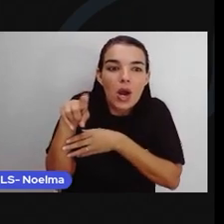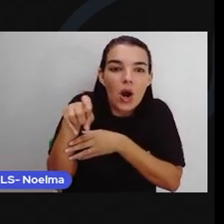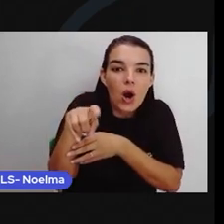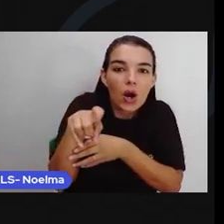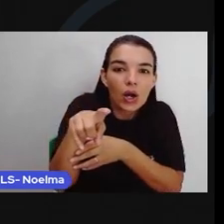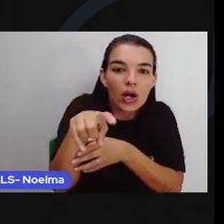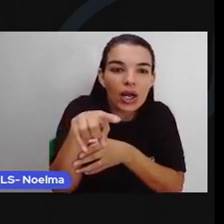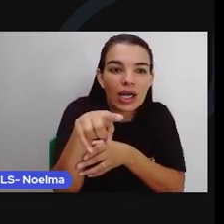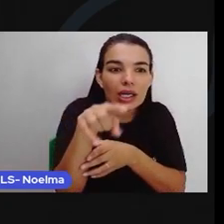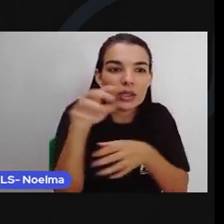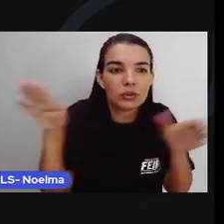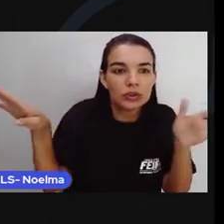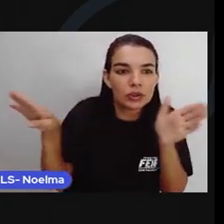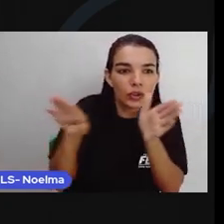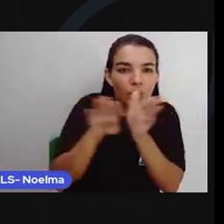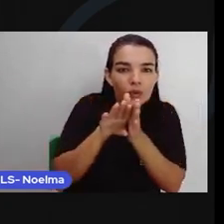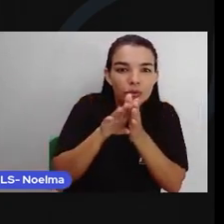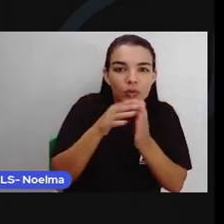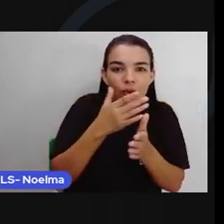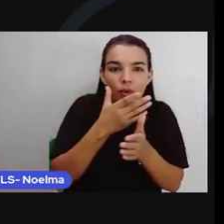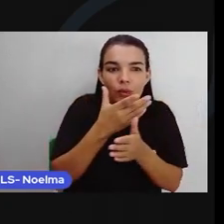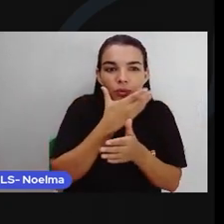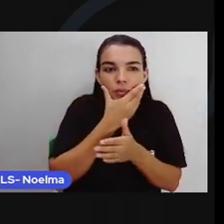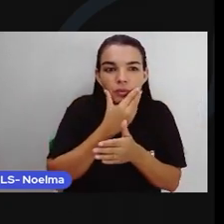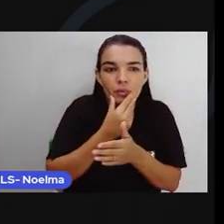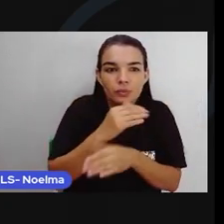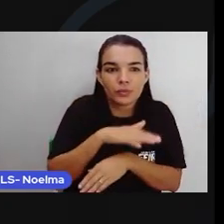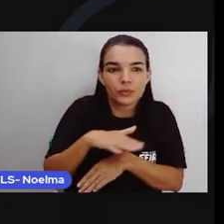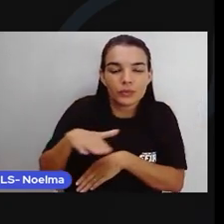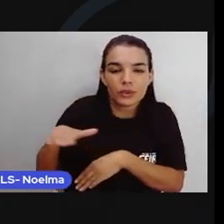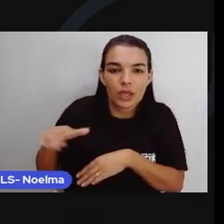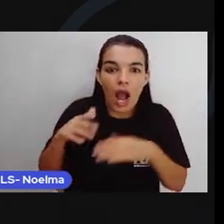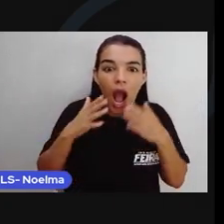Ruio que lembra de dente Assim que os meninos viram o minhocão